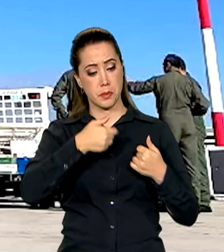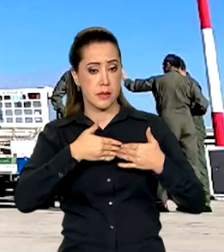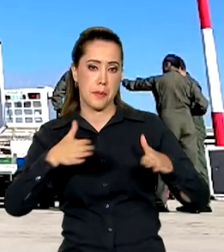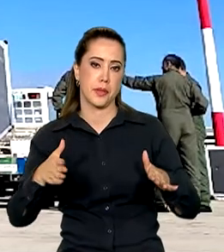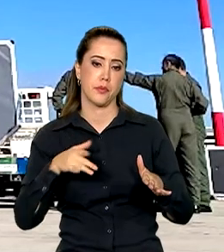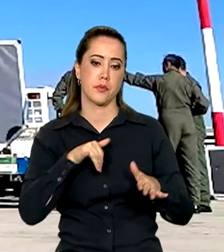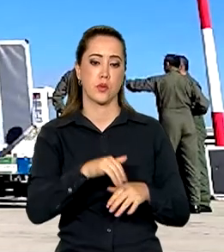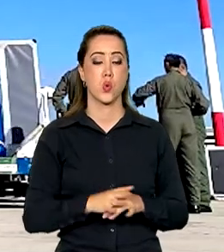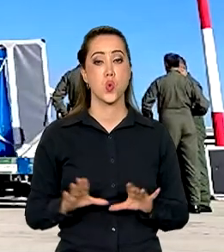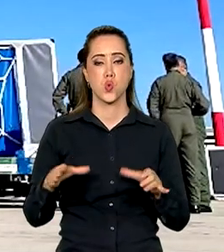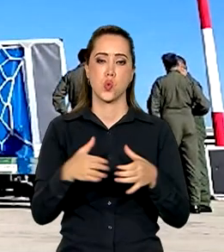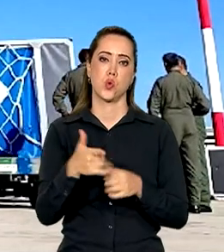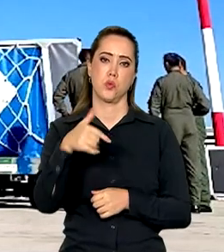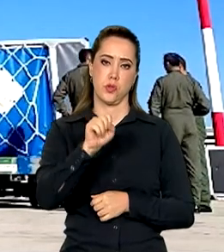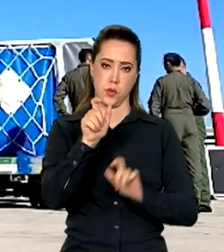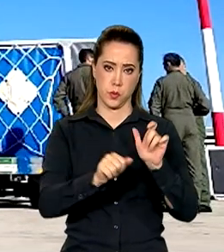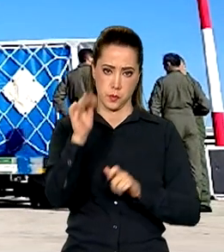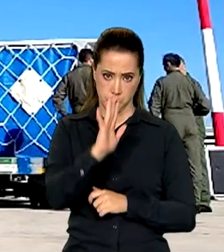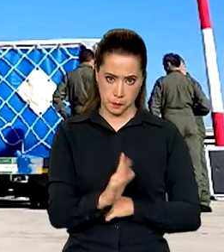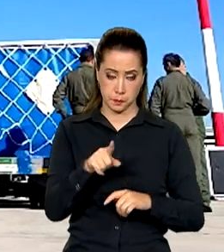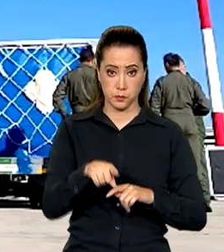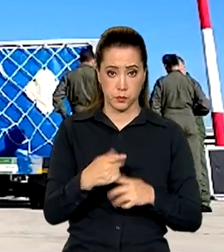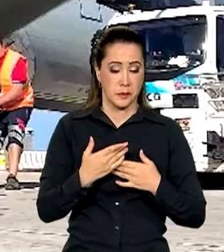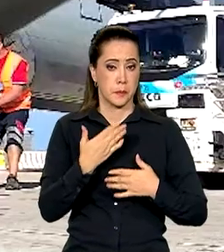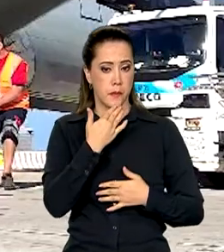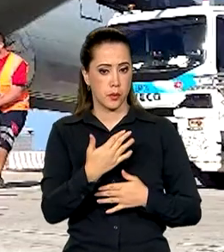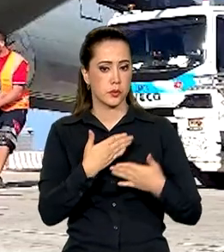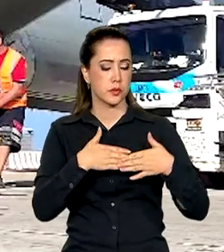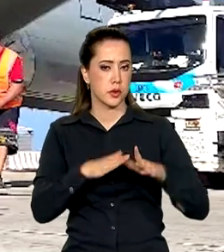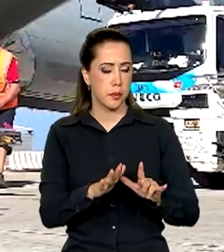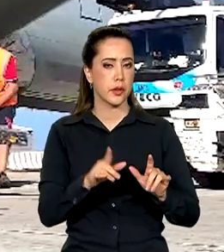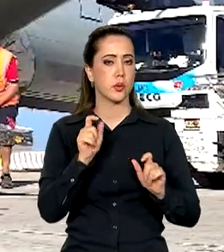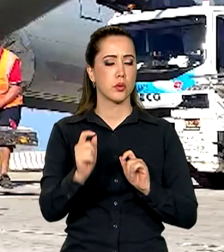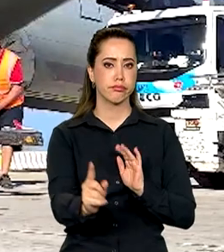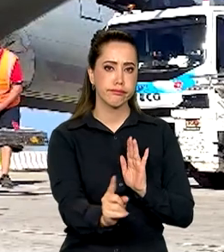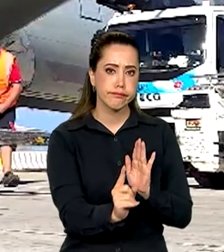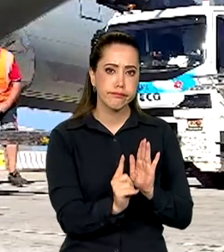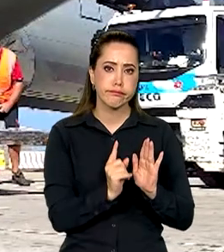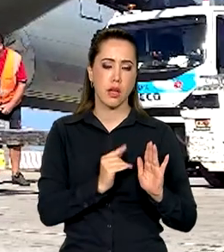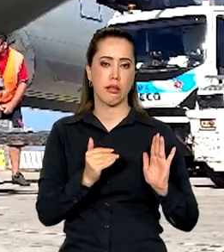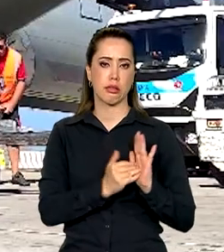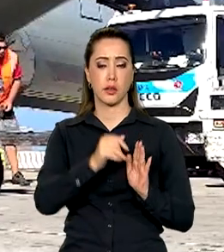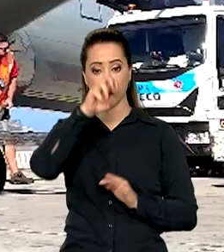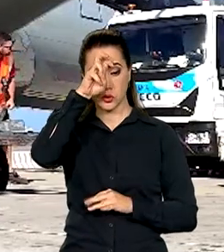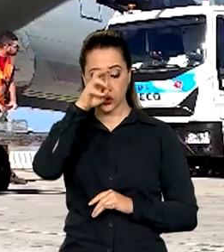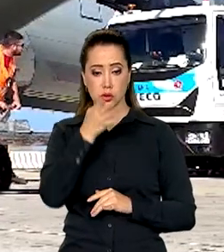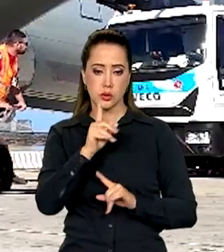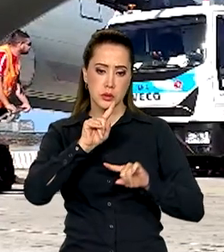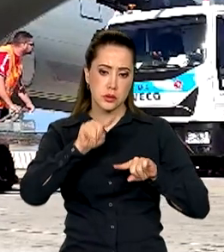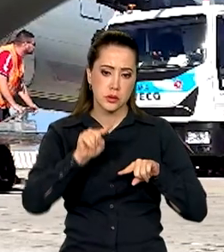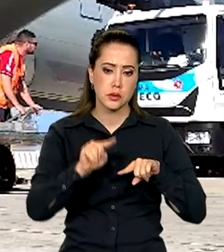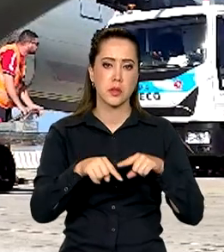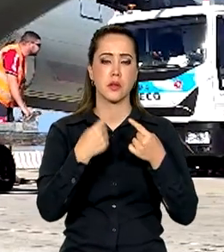continua esperando a abertura do posto de fronteira de Rafá para fazer a travessia até o Egito e, em